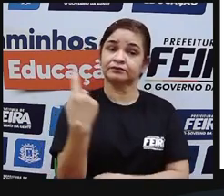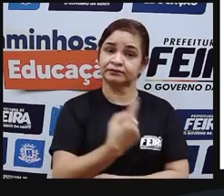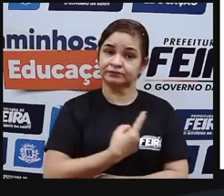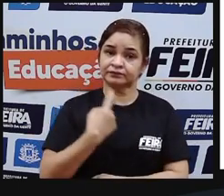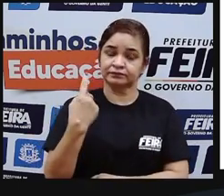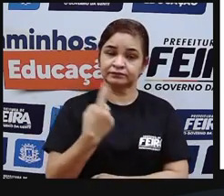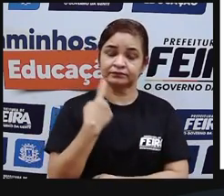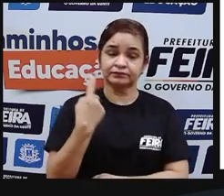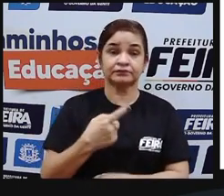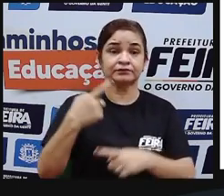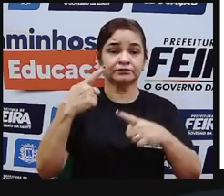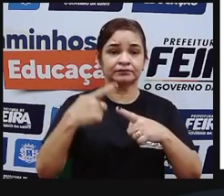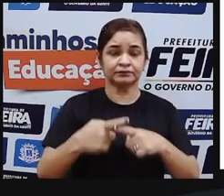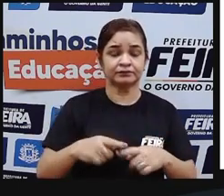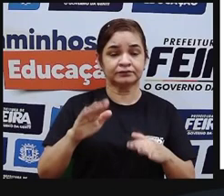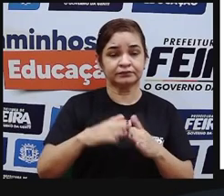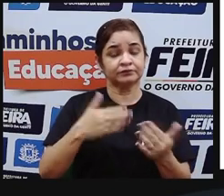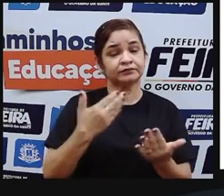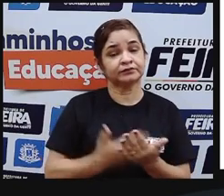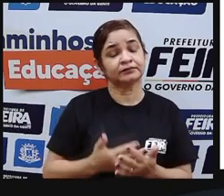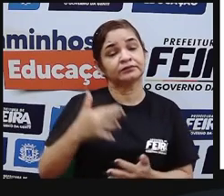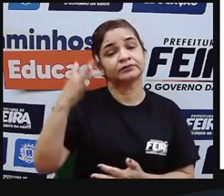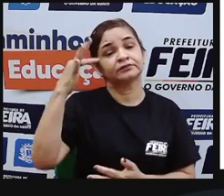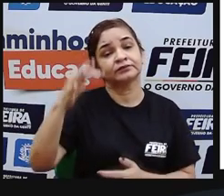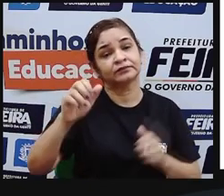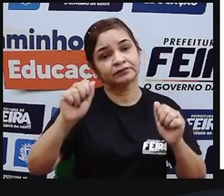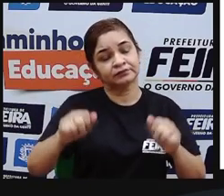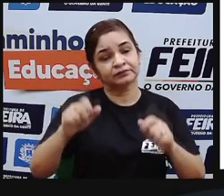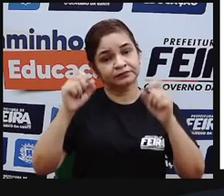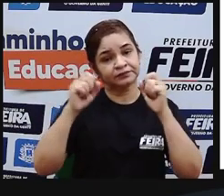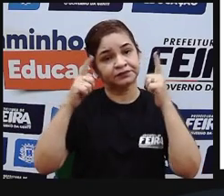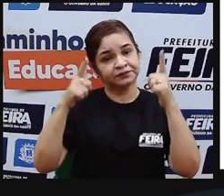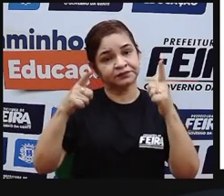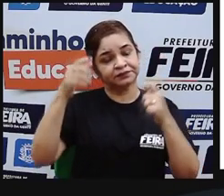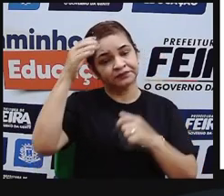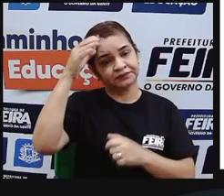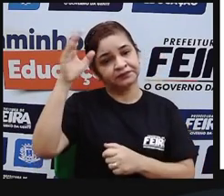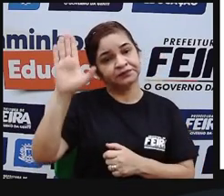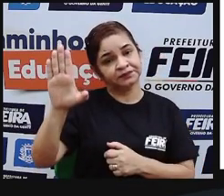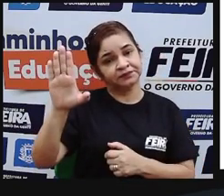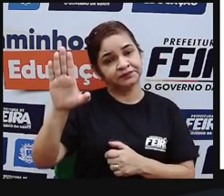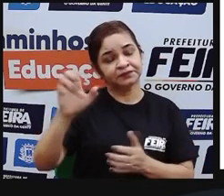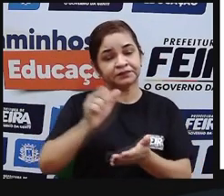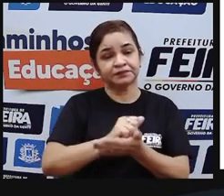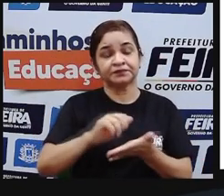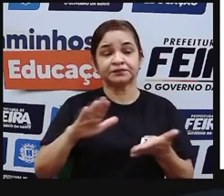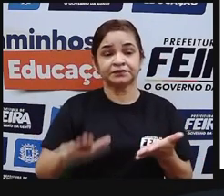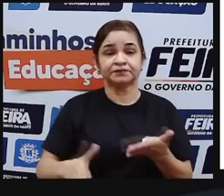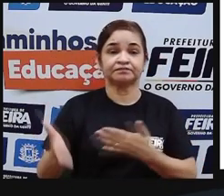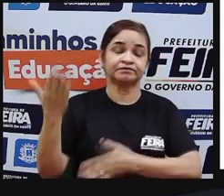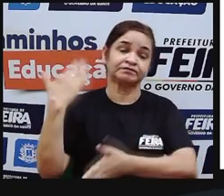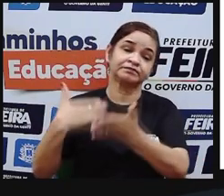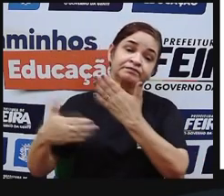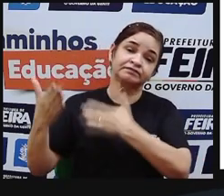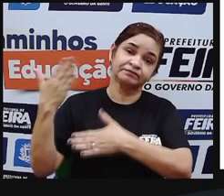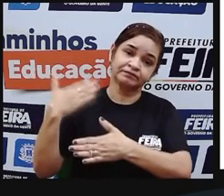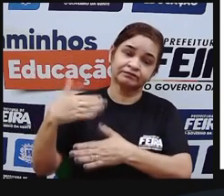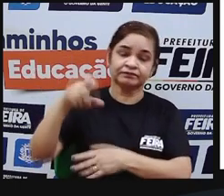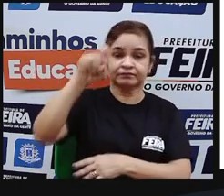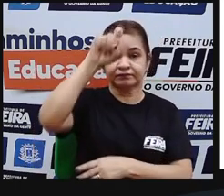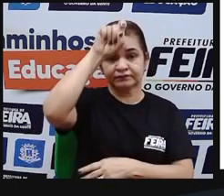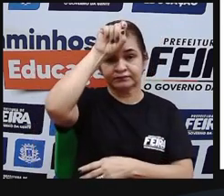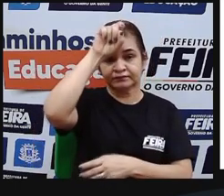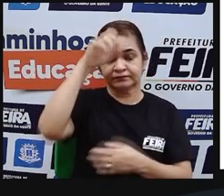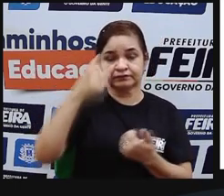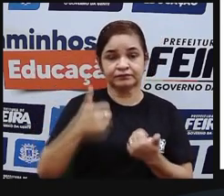é uma semelhança e uma característica dessas culturas né que são culturas tão antigas quanto a cultura egípcia